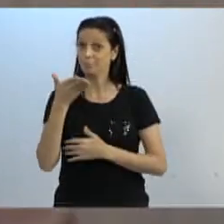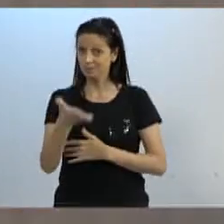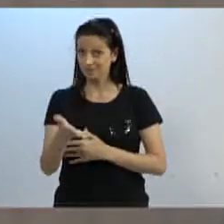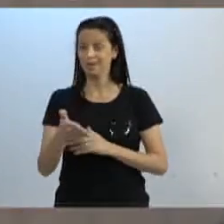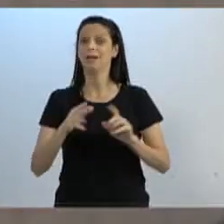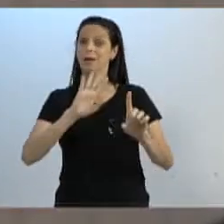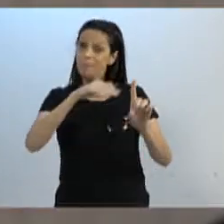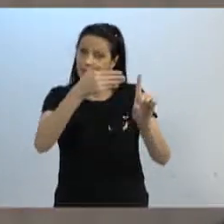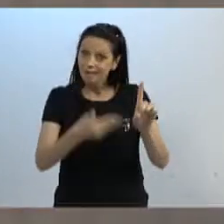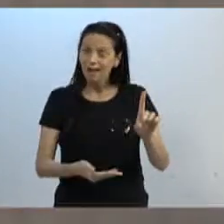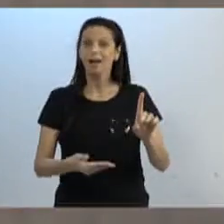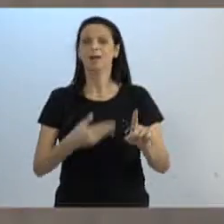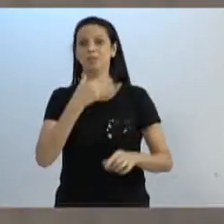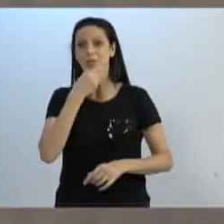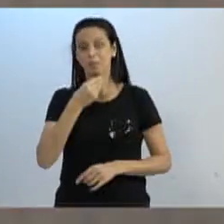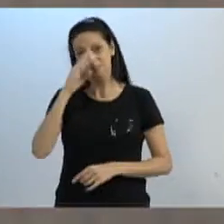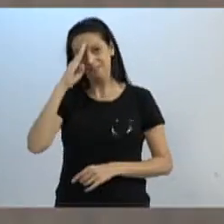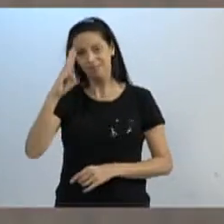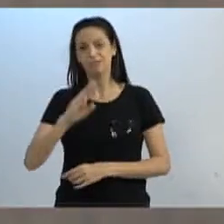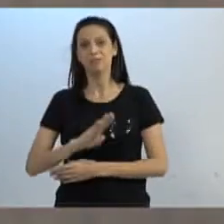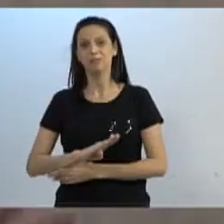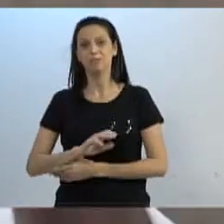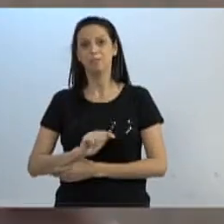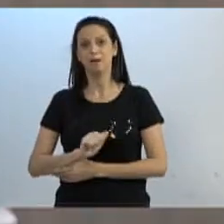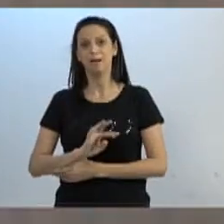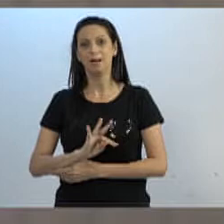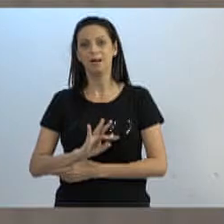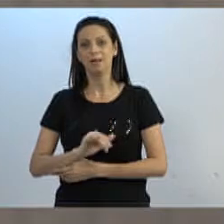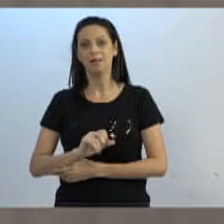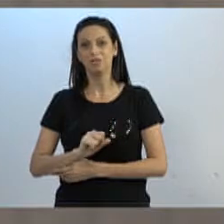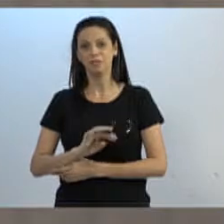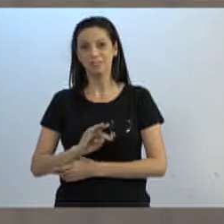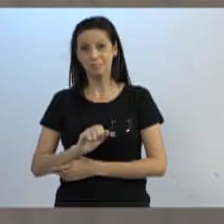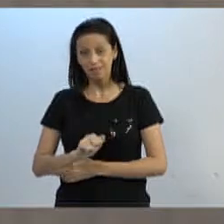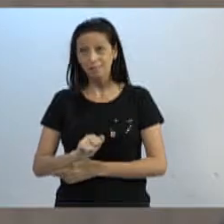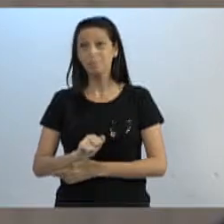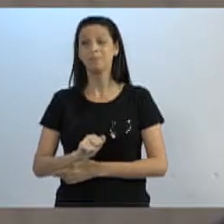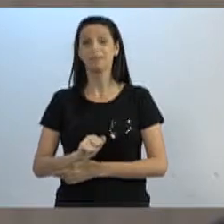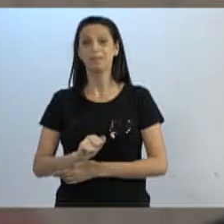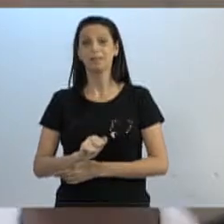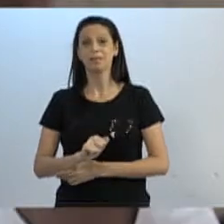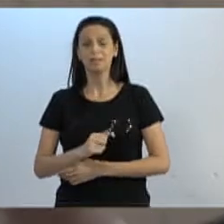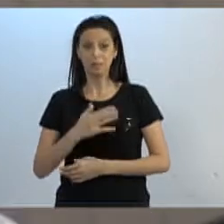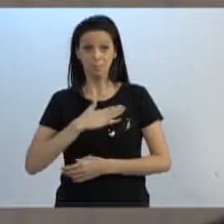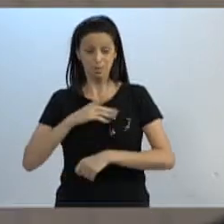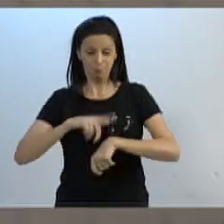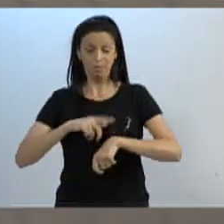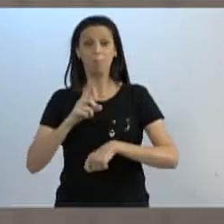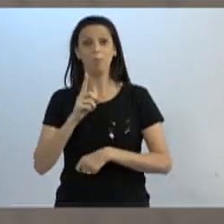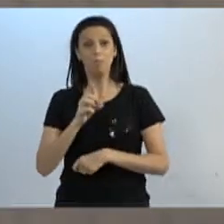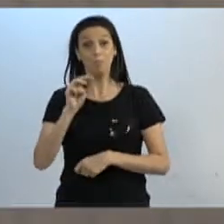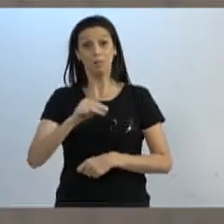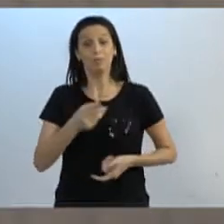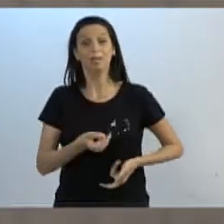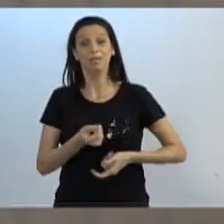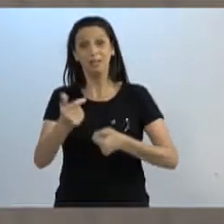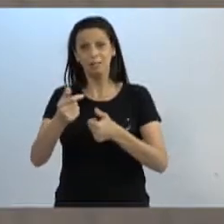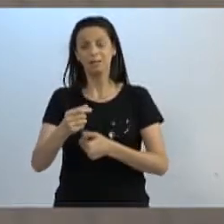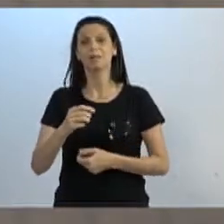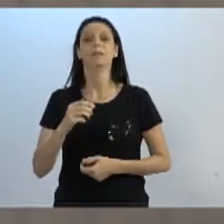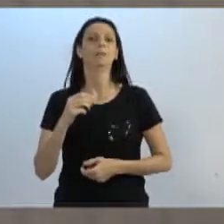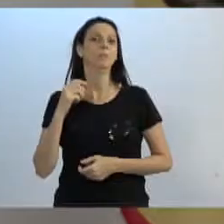homenagear o sargento Batista. Inclusive, eu quero conceder, presidente, mais um minuto do meu tempo para o vereador Becker.